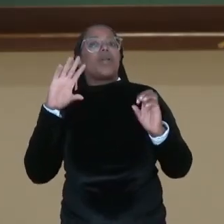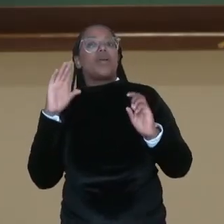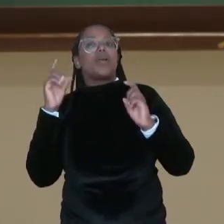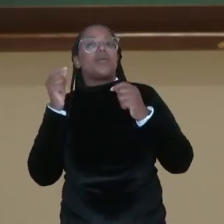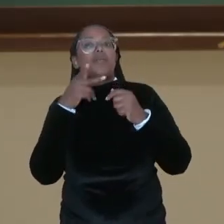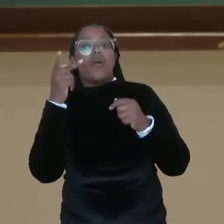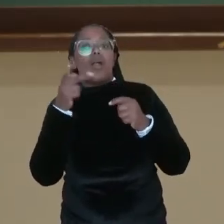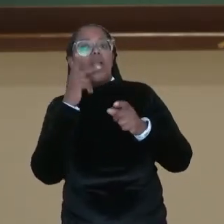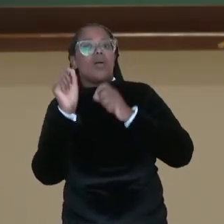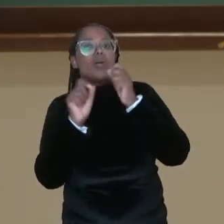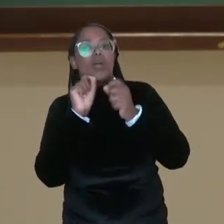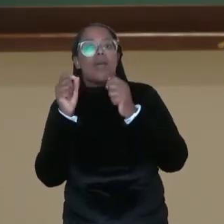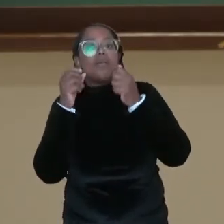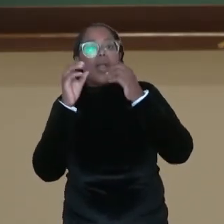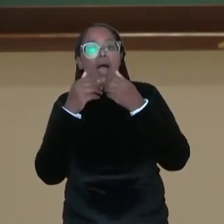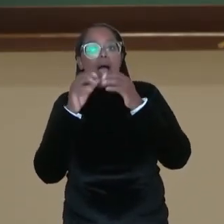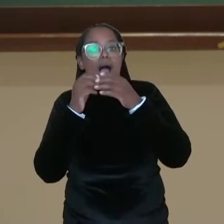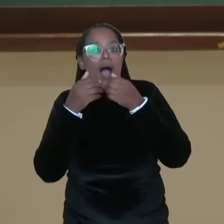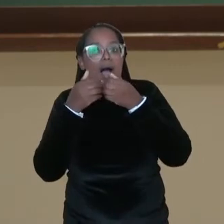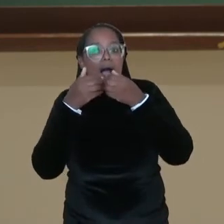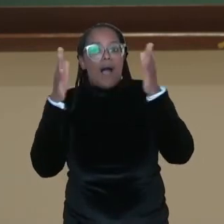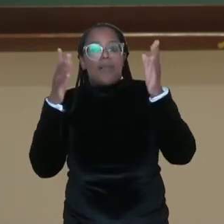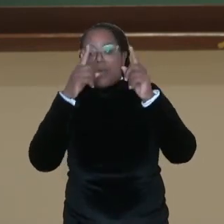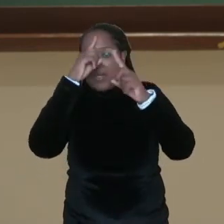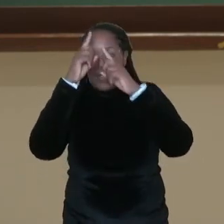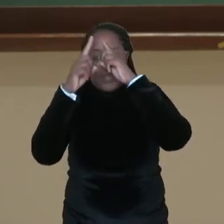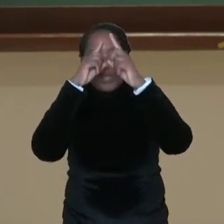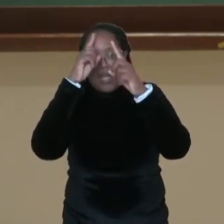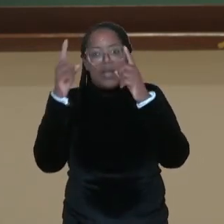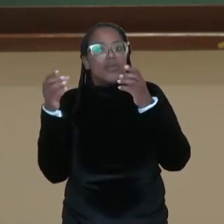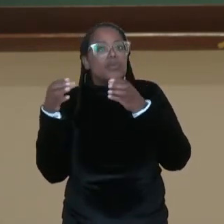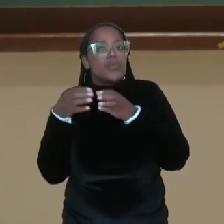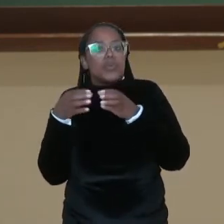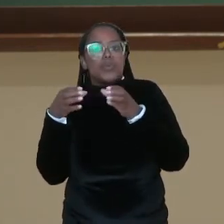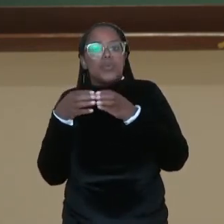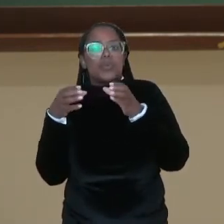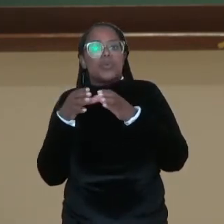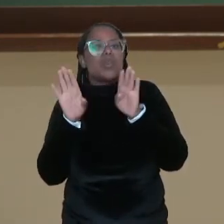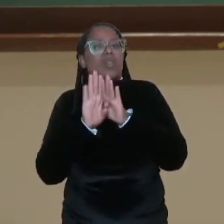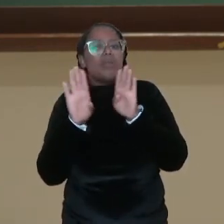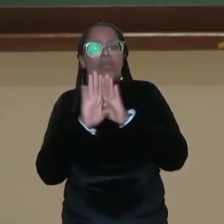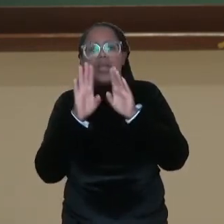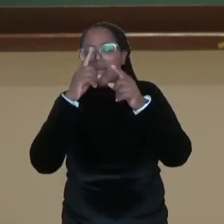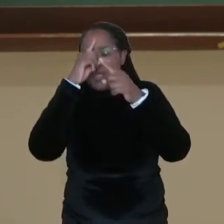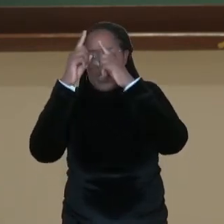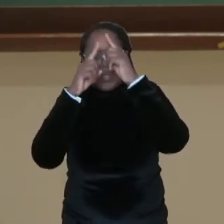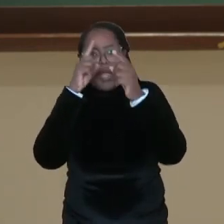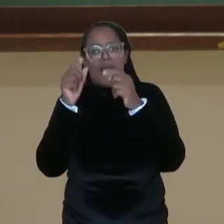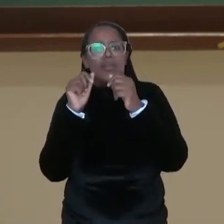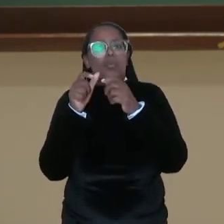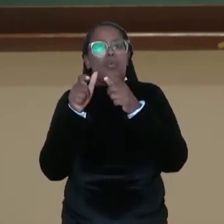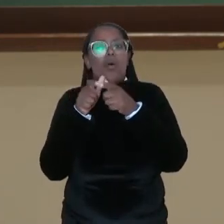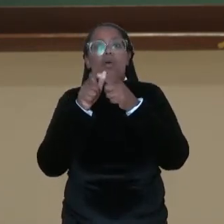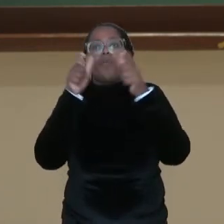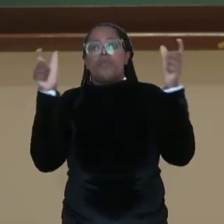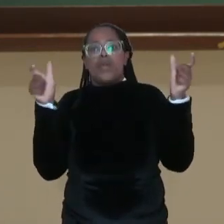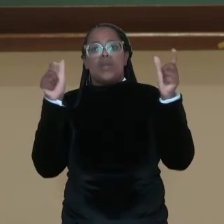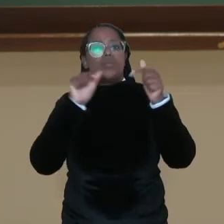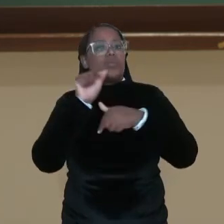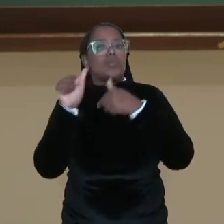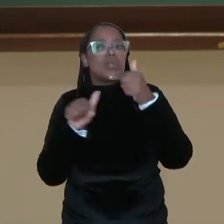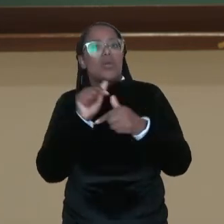Isso vai abrir uma ampla interpretação para a ideia do consumismo, para a ideia do excesso do trabalho, para muitos